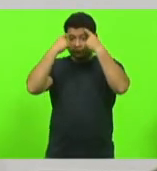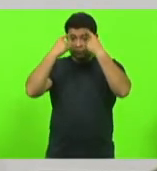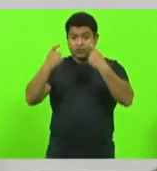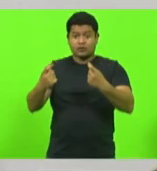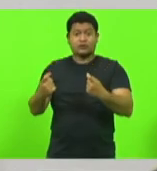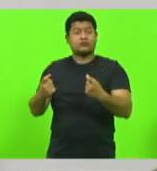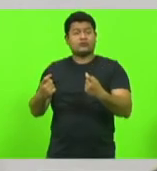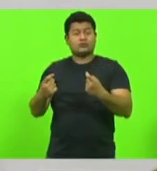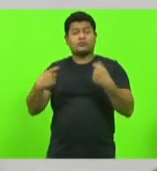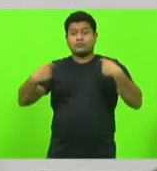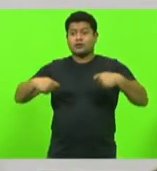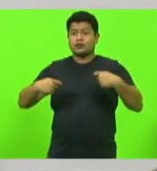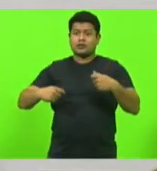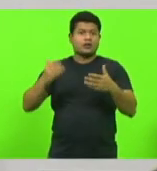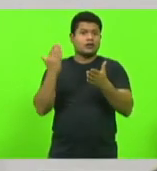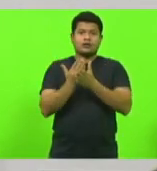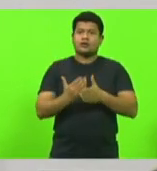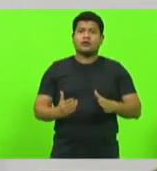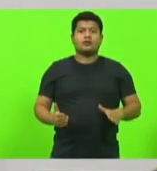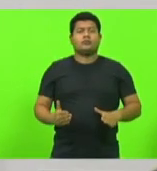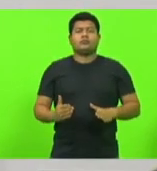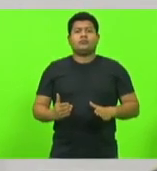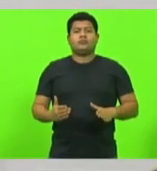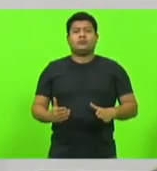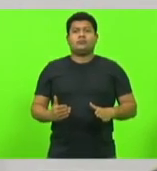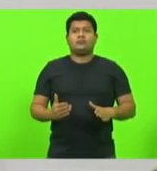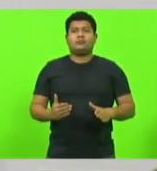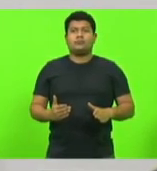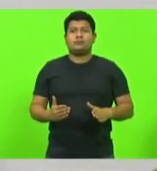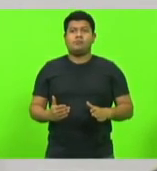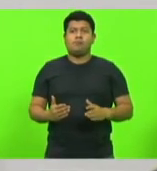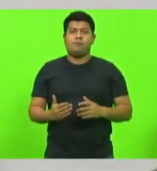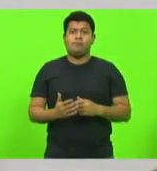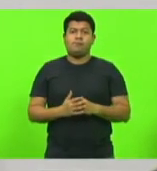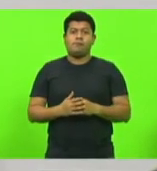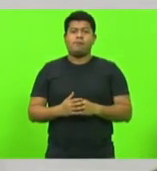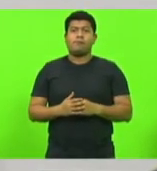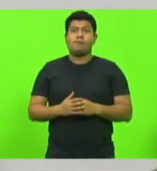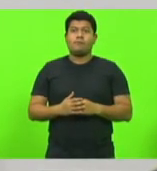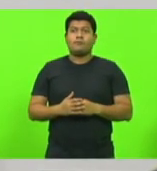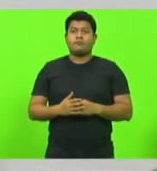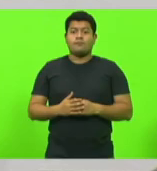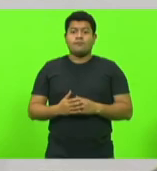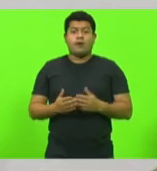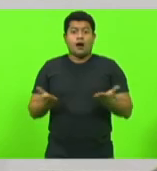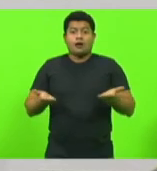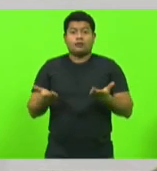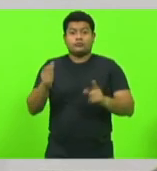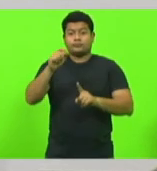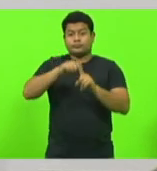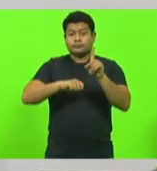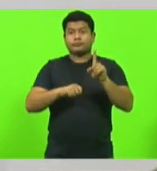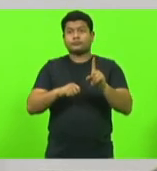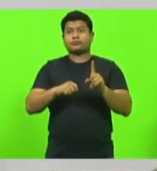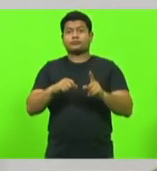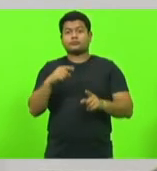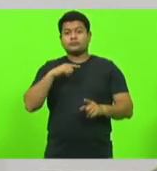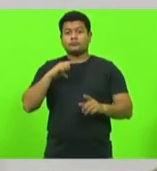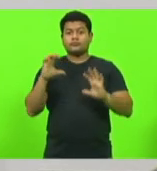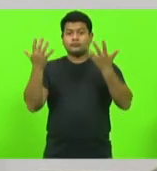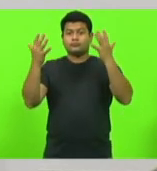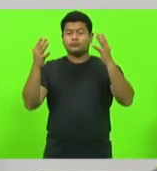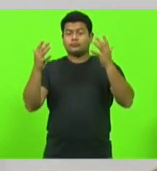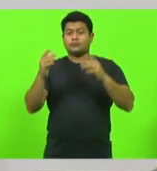eliminados da nossa sociedade, senhor presidente? E nesse mês, onde se comemora os 15